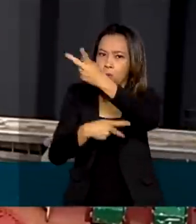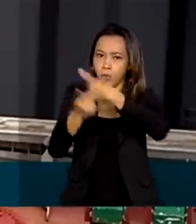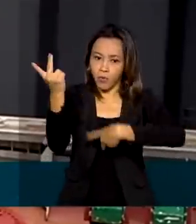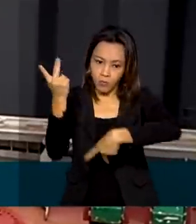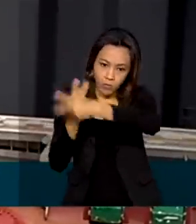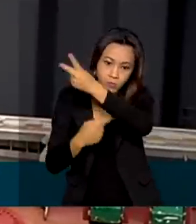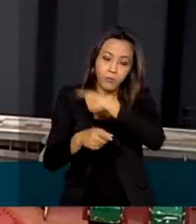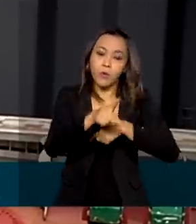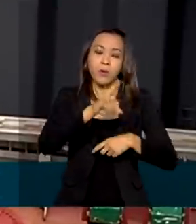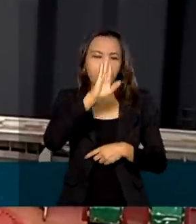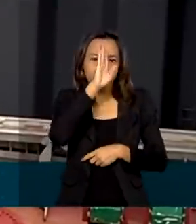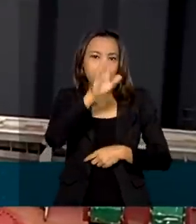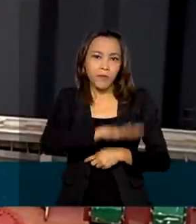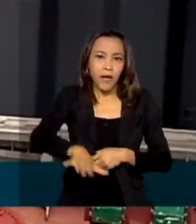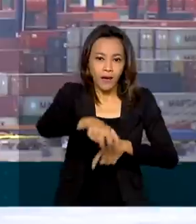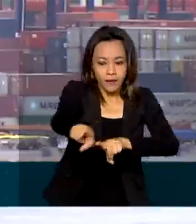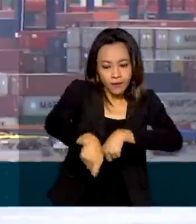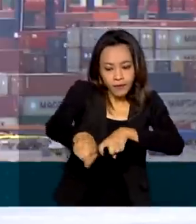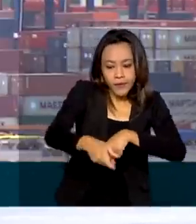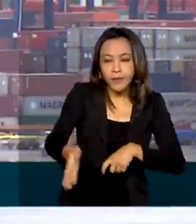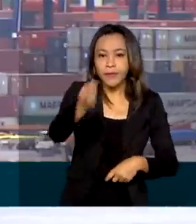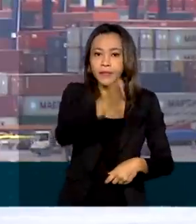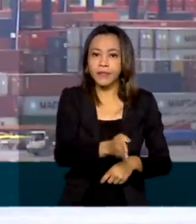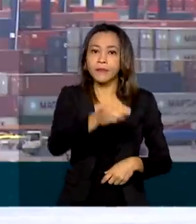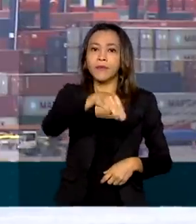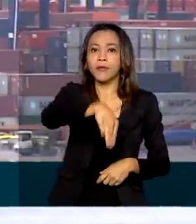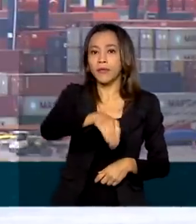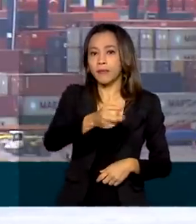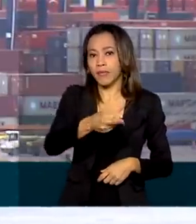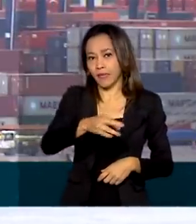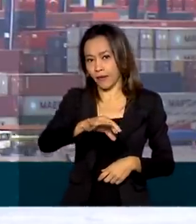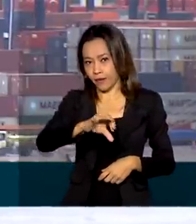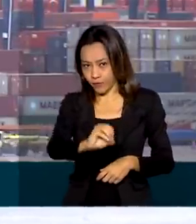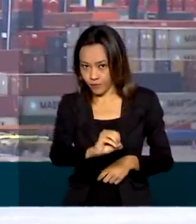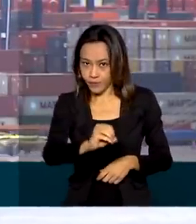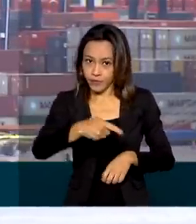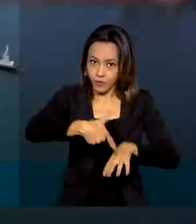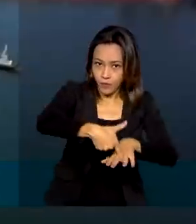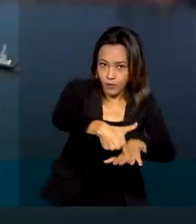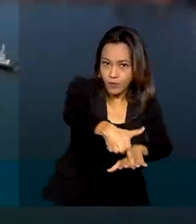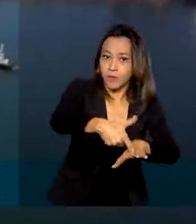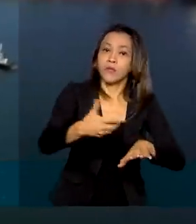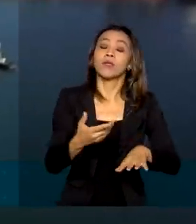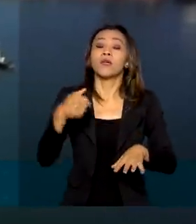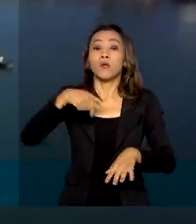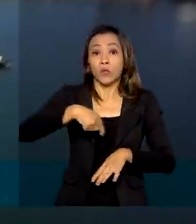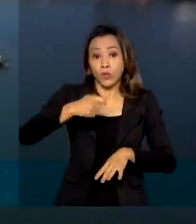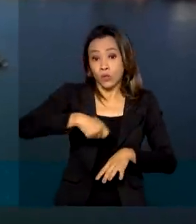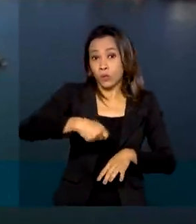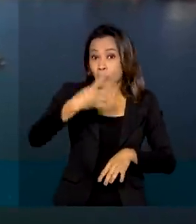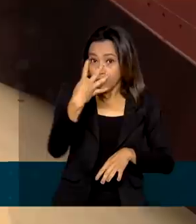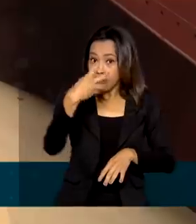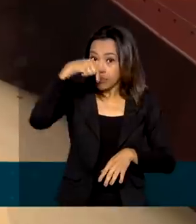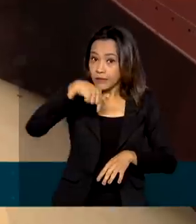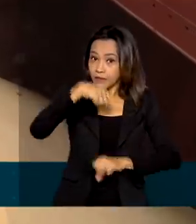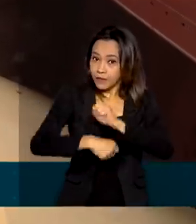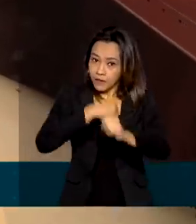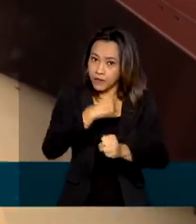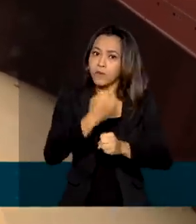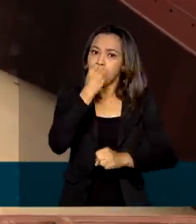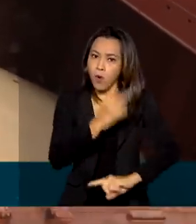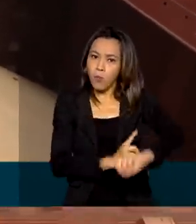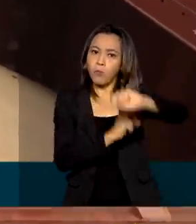embarques de produtos agrícolas e minério de ferro. O resultado nos quatro primeiros meses deste ano também é positivo, com